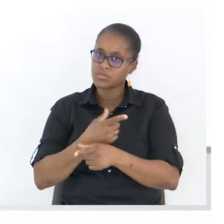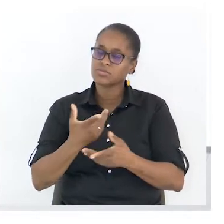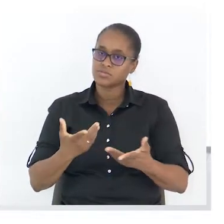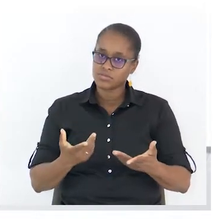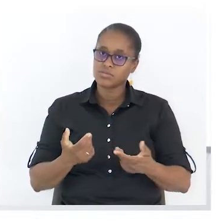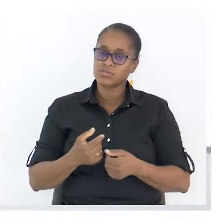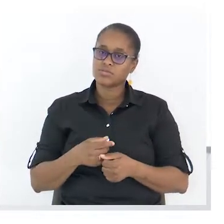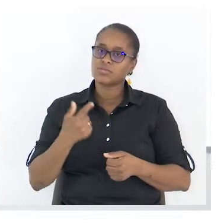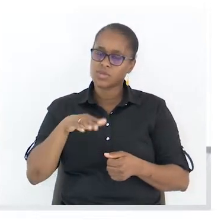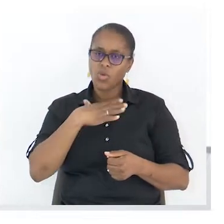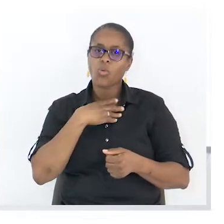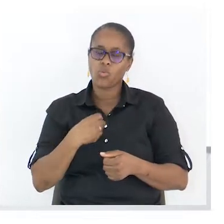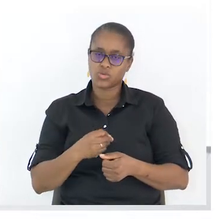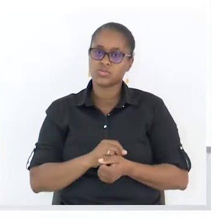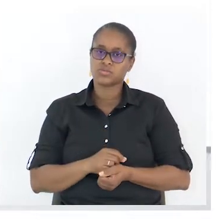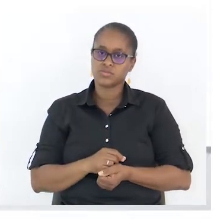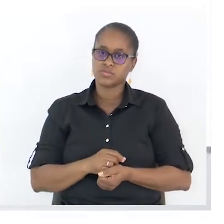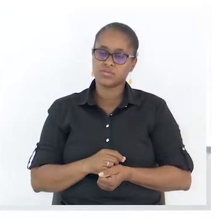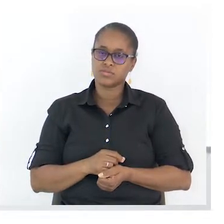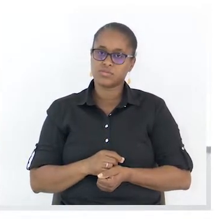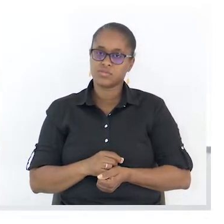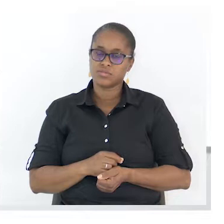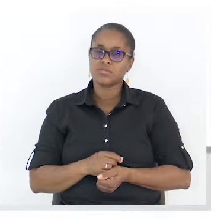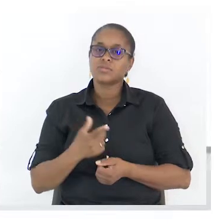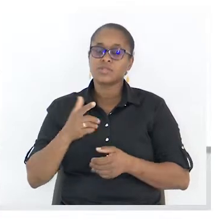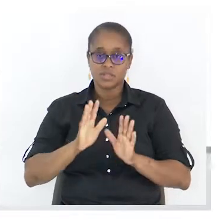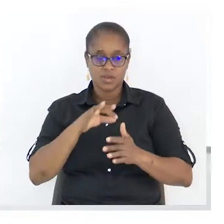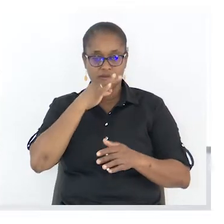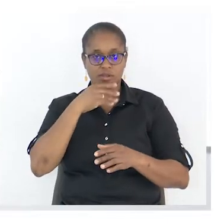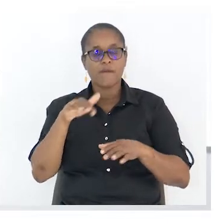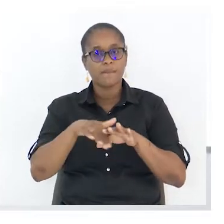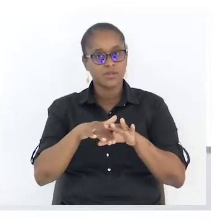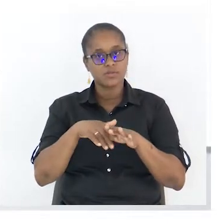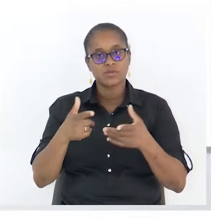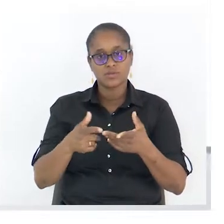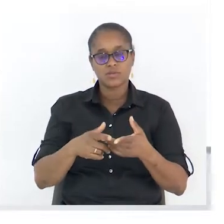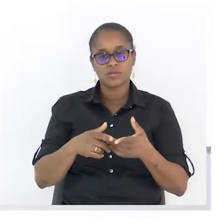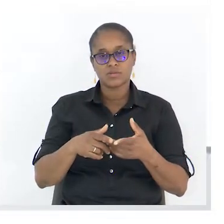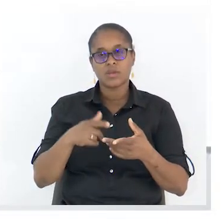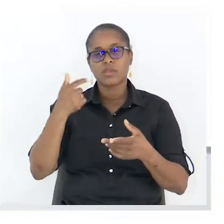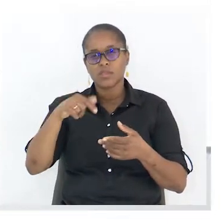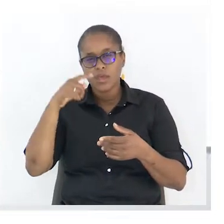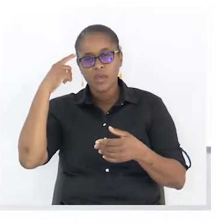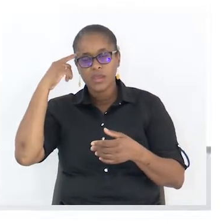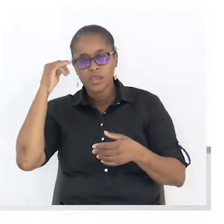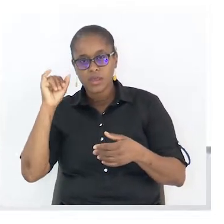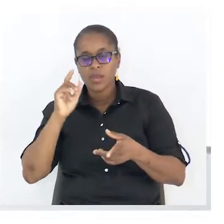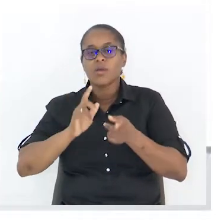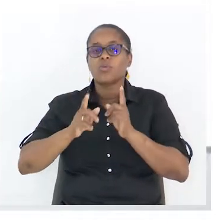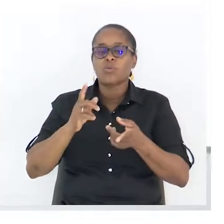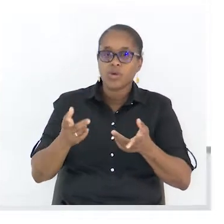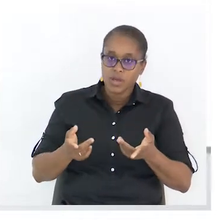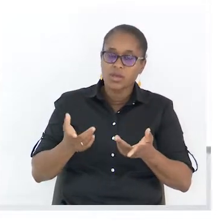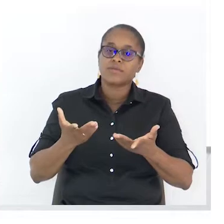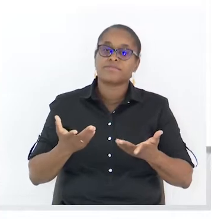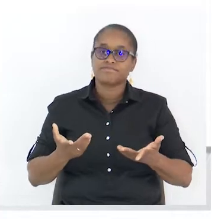participa de uma concepção do mundo. Tem ideia daquilo que é formação ou então aquilo que é o